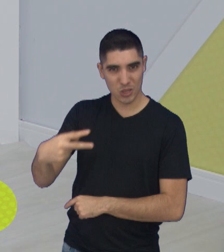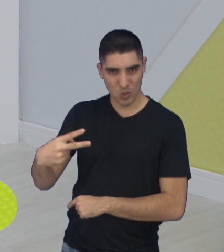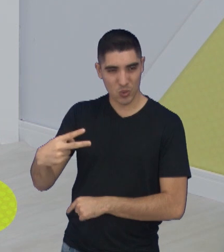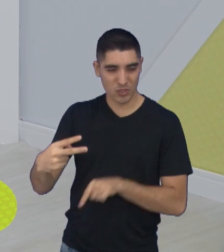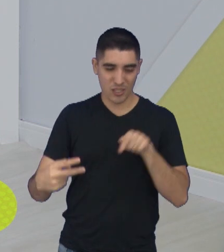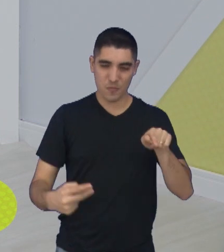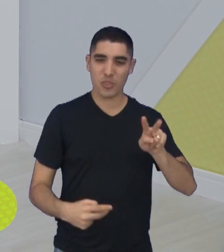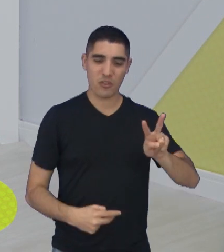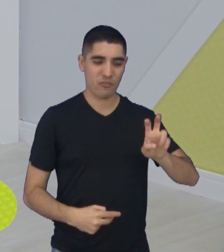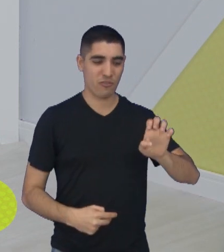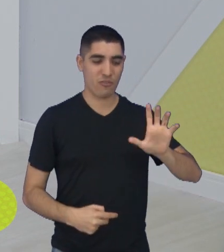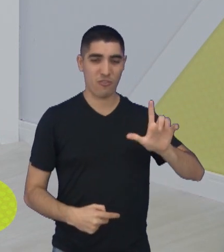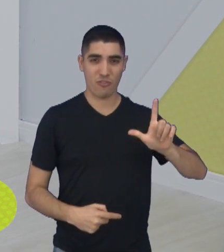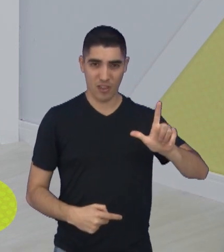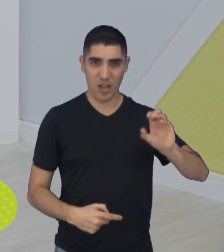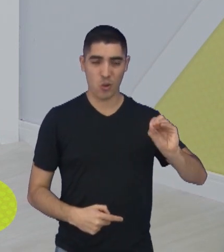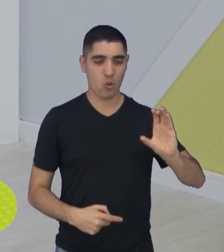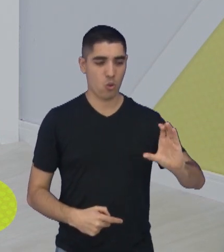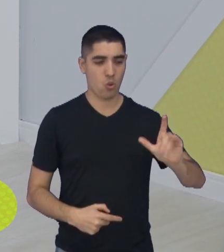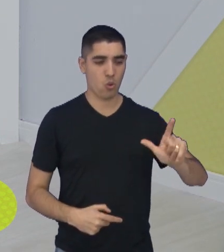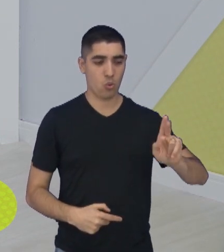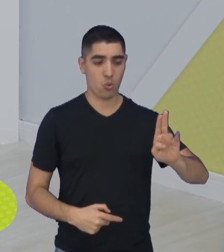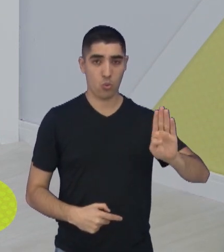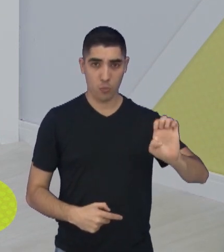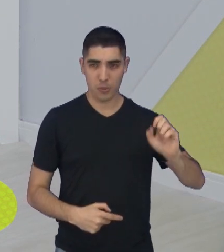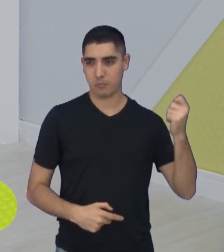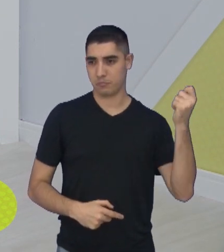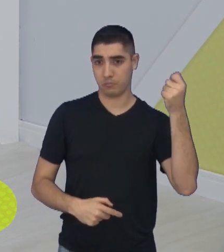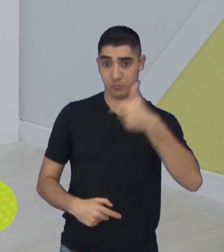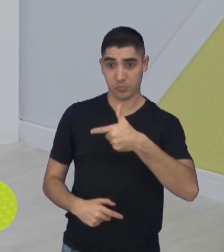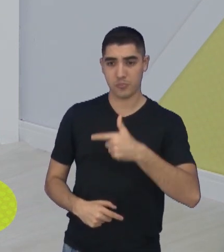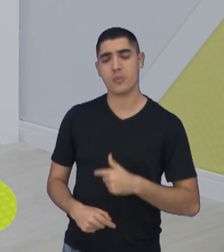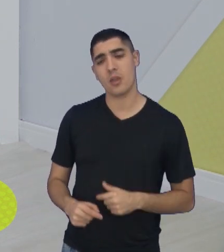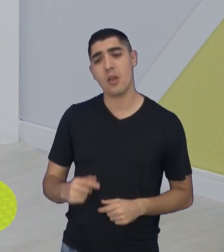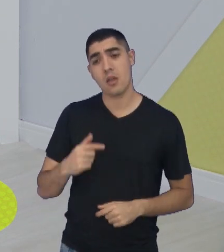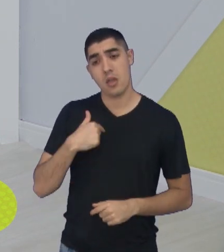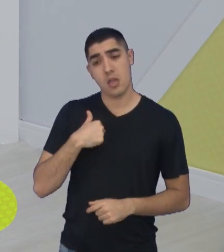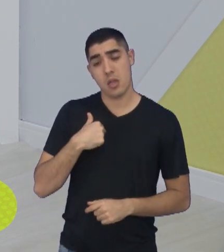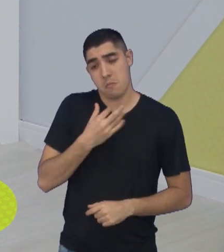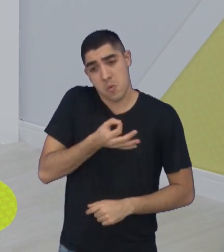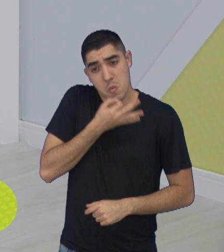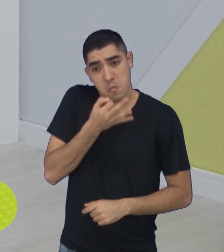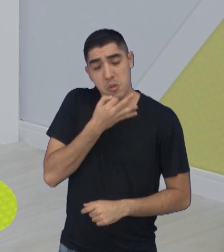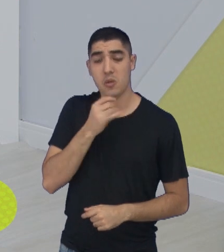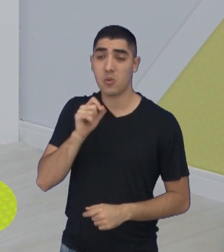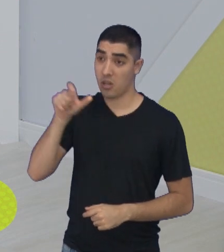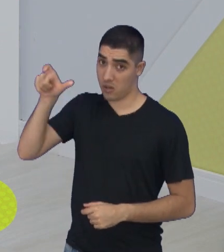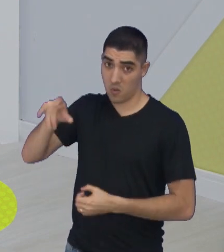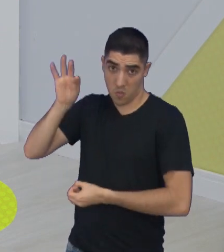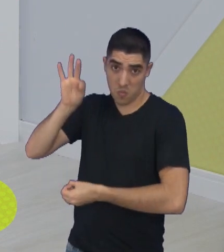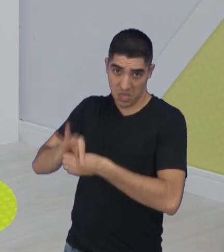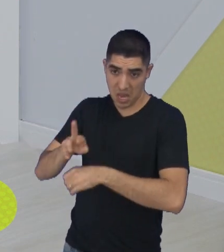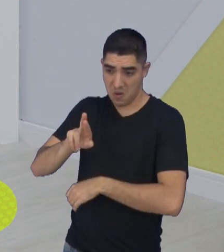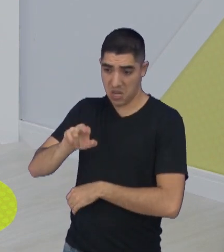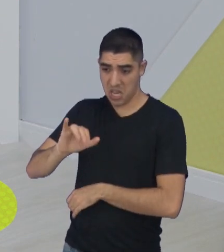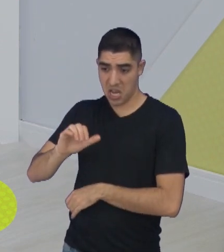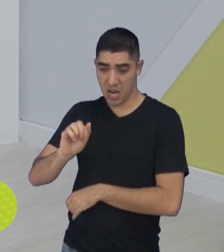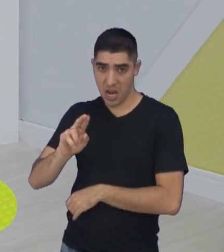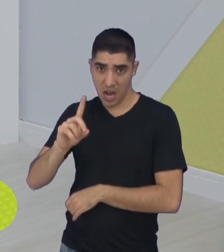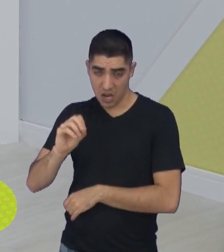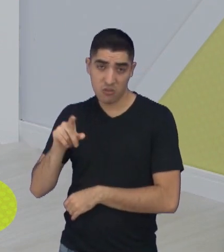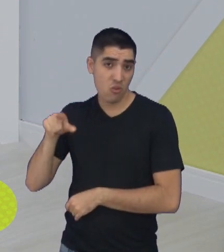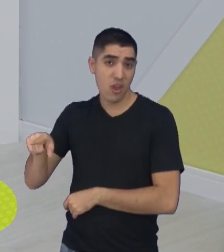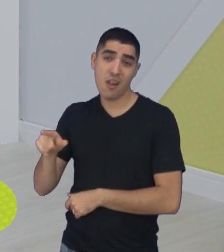Clube e tudo mais. Eu, particularmente, acho que o Ricardo Costa chegou no limite técnico dele, né? Futuramente, pode ser um grande